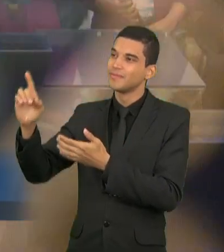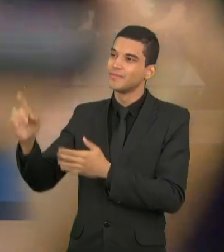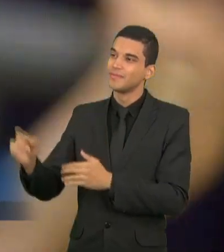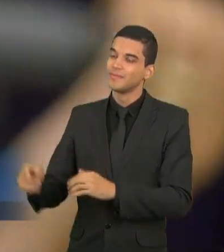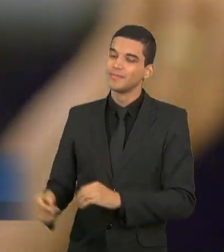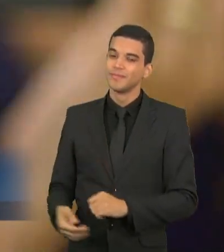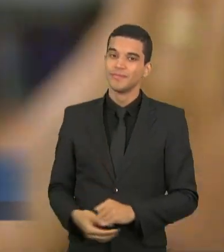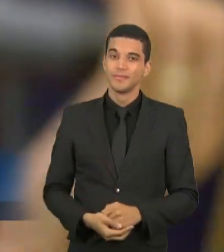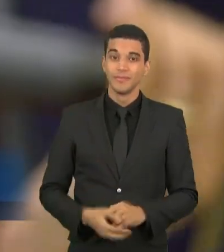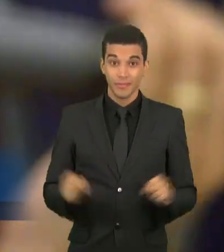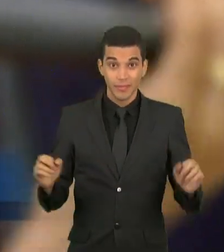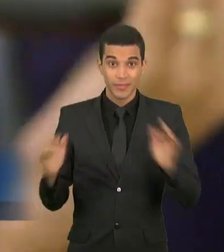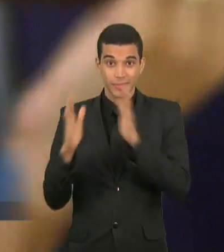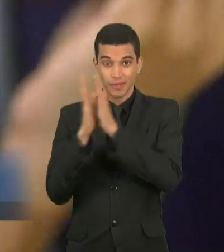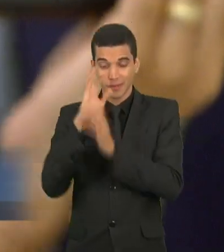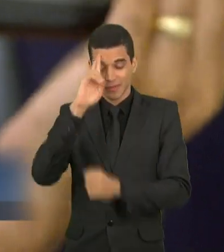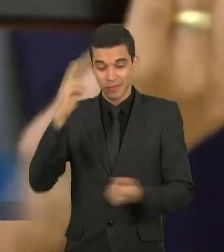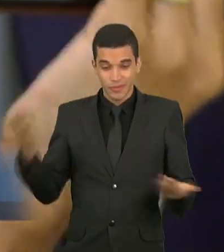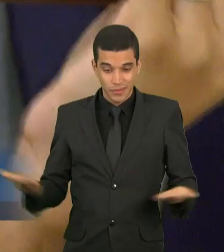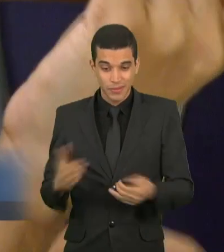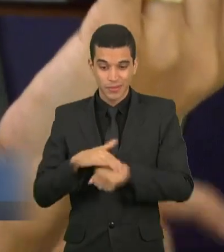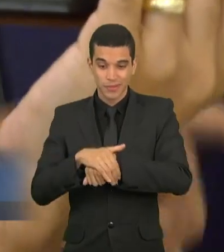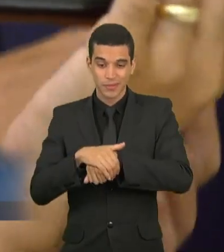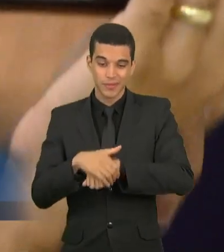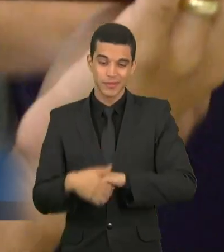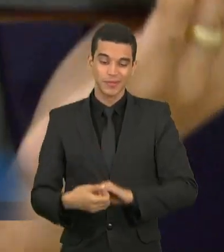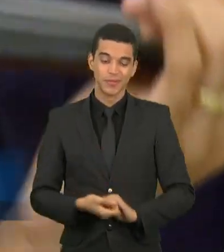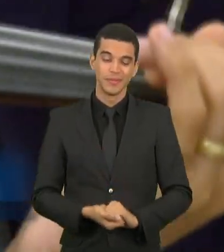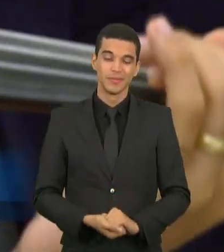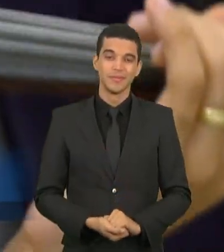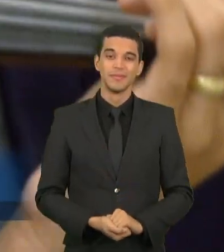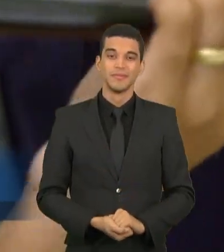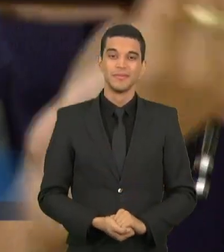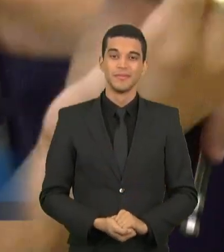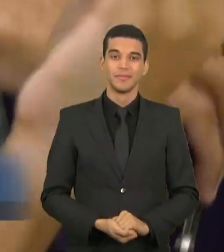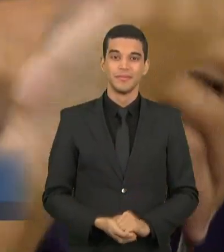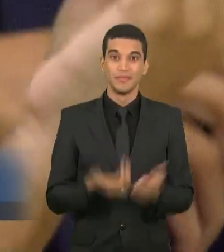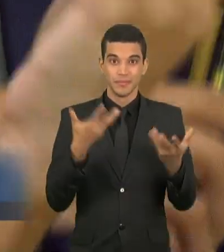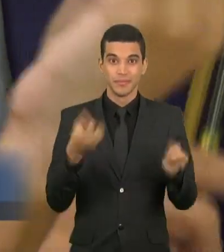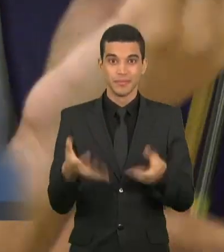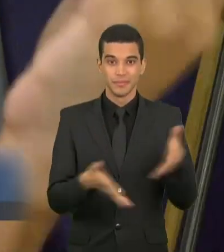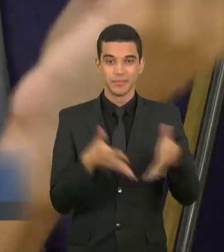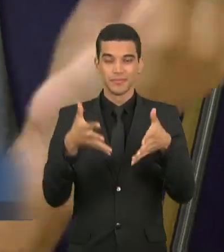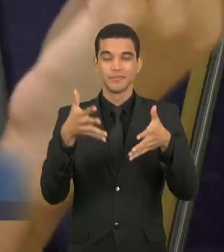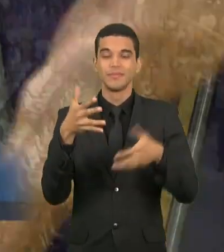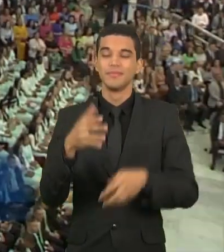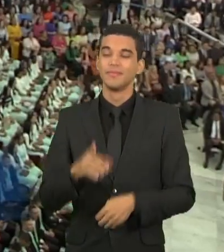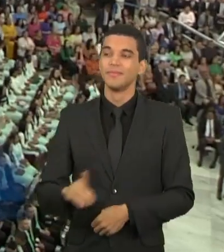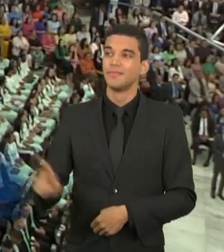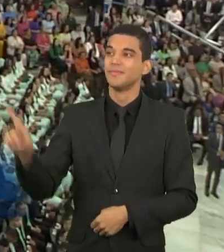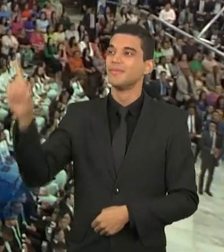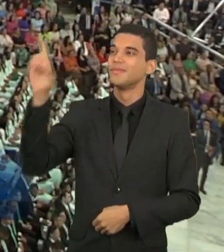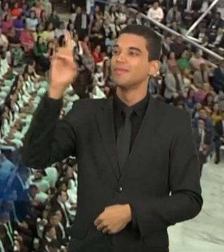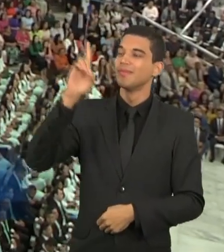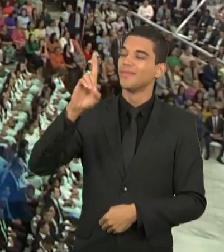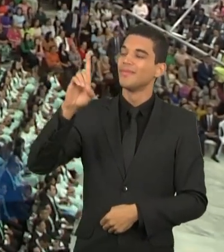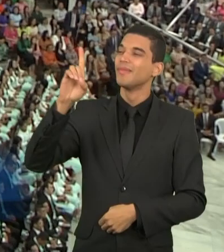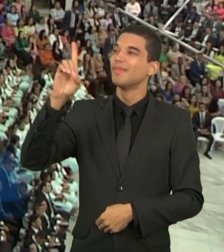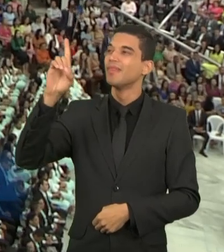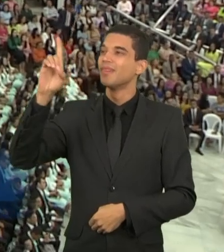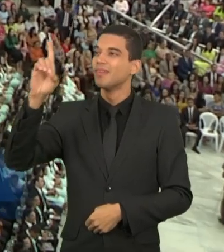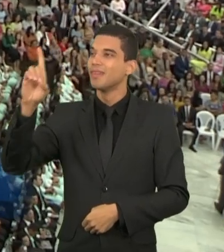Adore ao Senhor, dê o melhor, todos juntos, tua voz. A tua